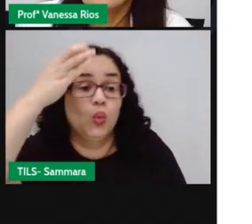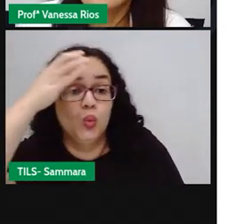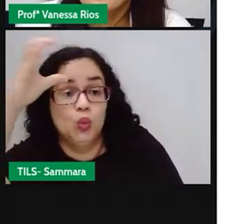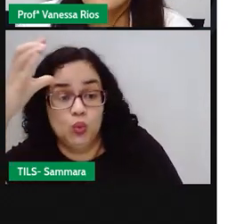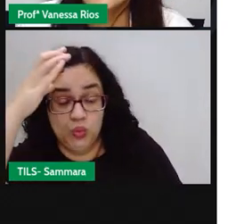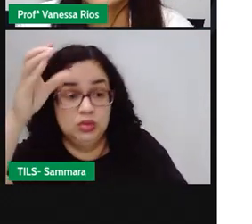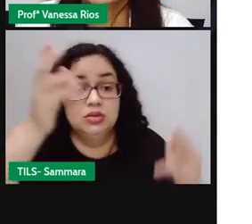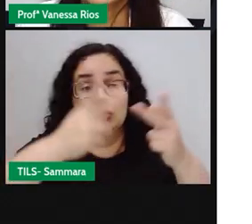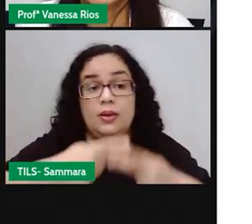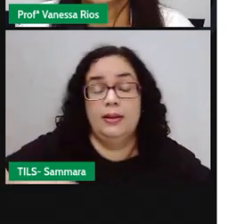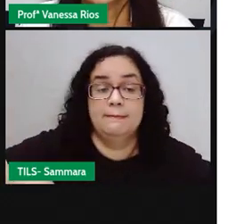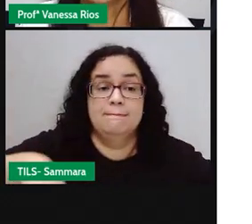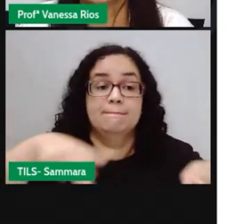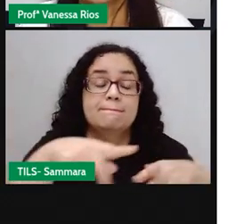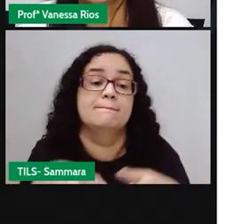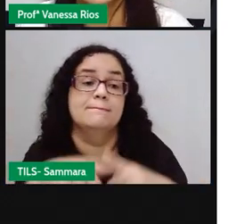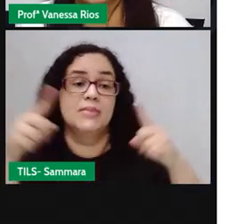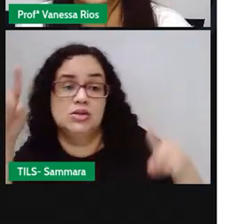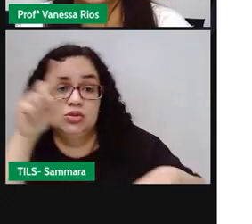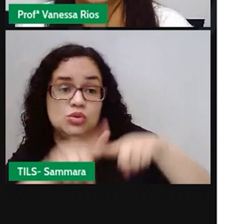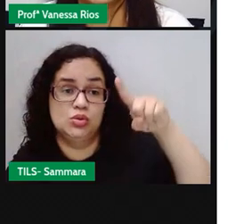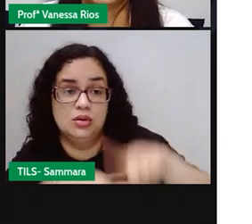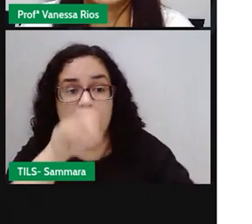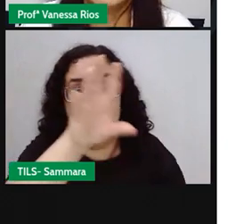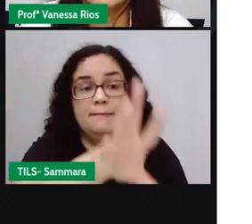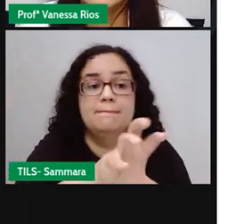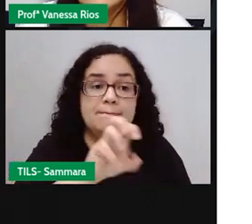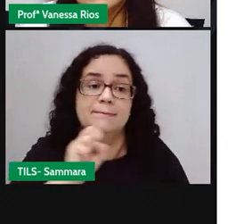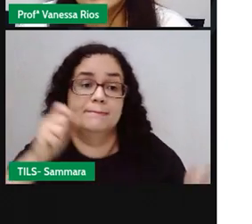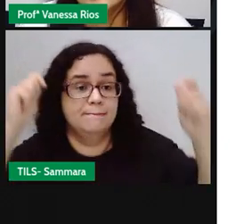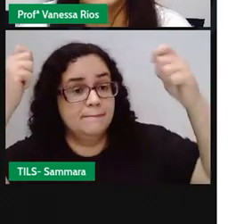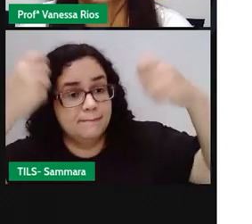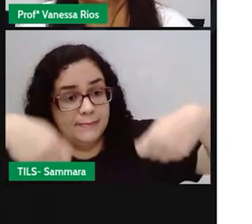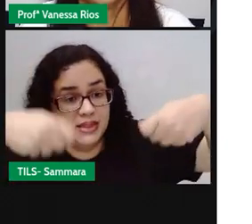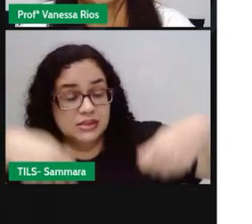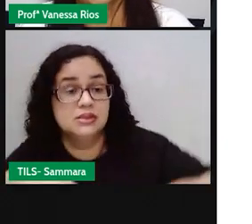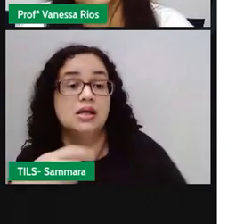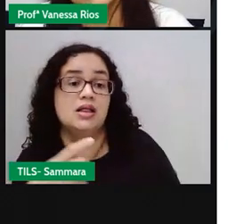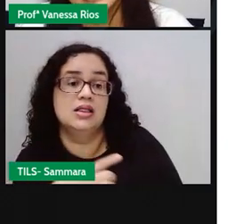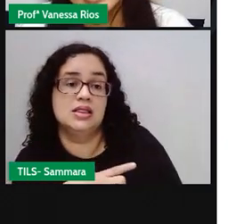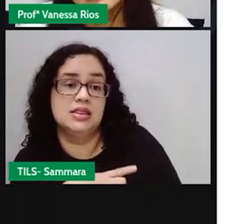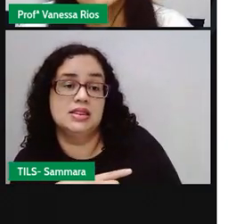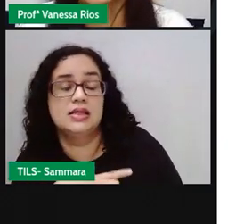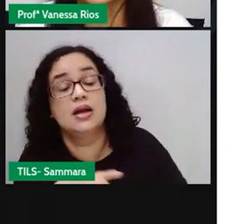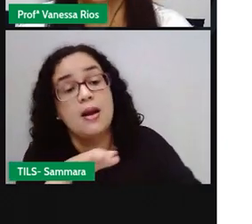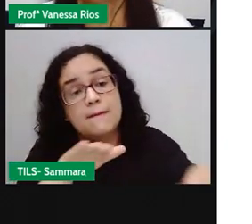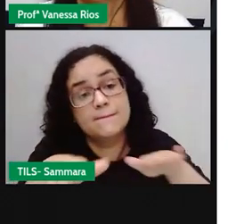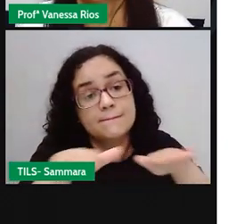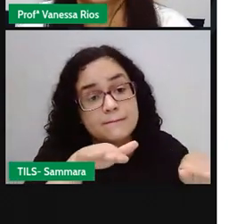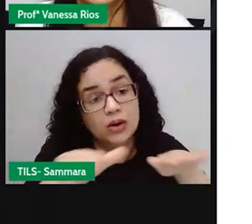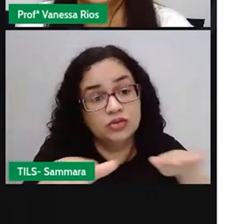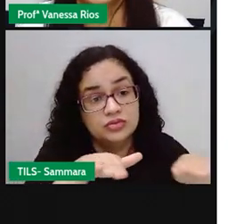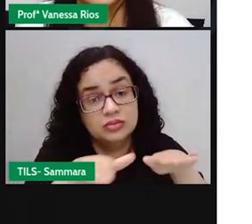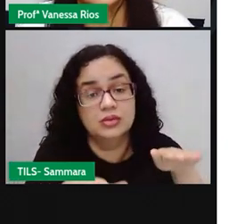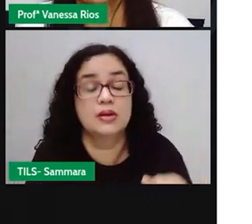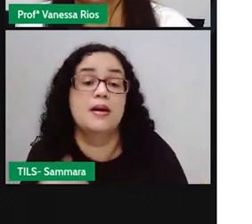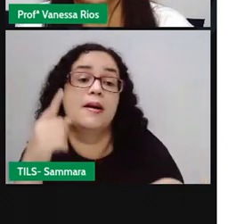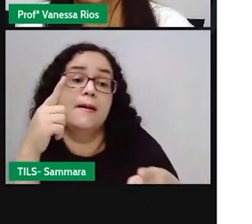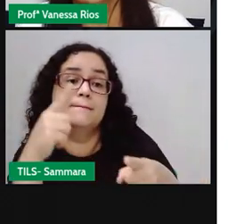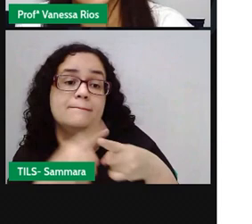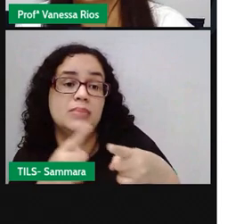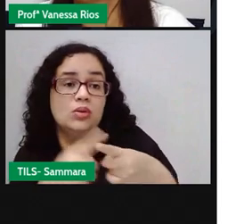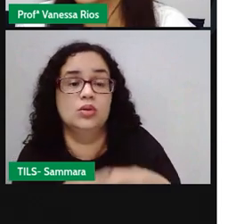de um povo. Mas não são objetos concretos. Eles precisam aí existir ao movimento, né? Porque estão